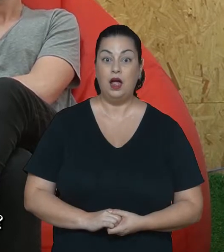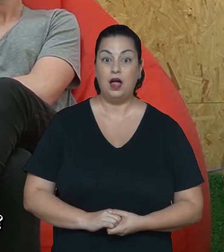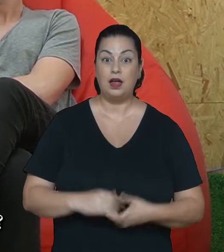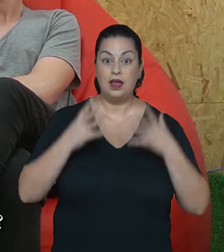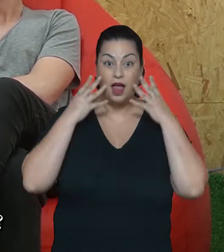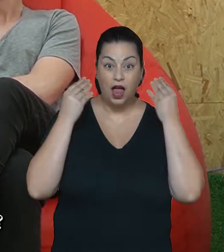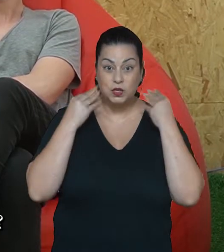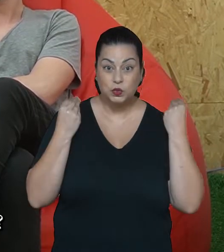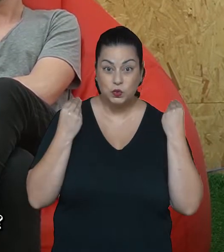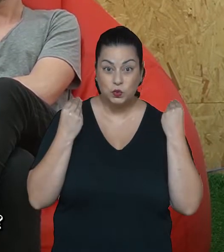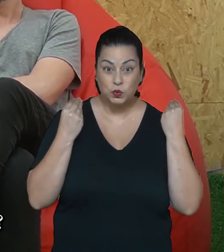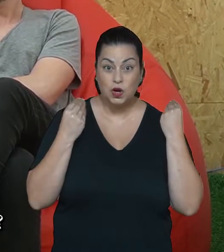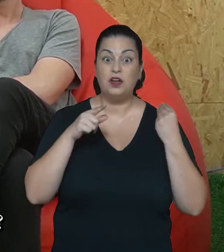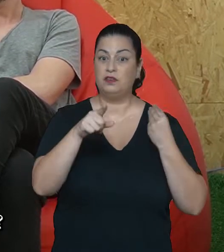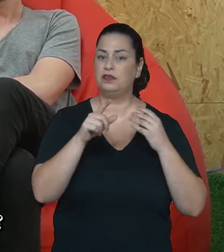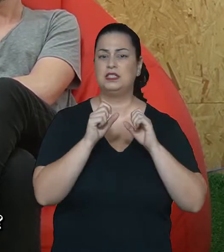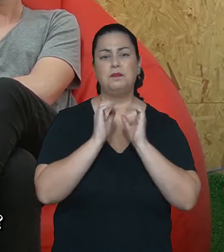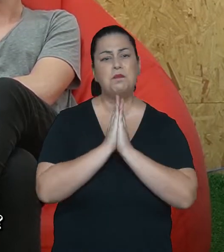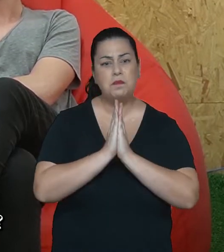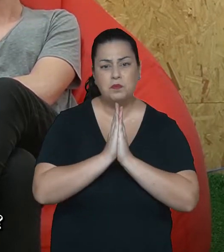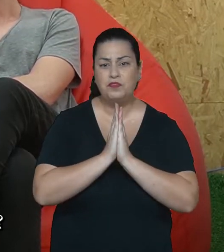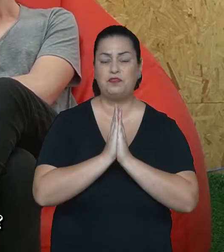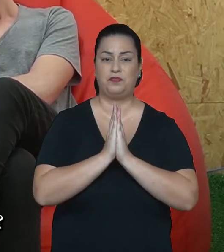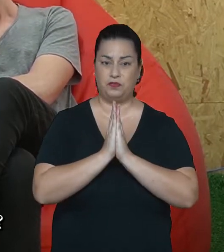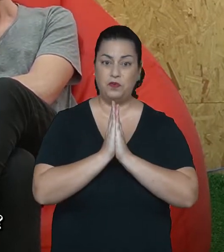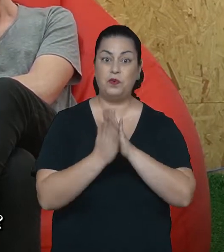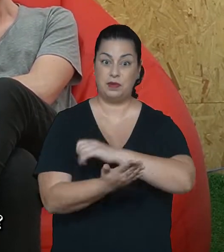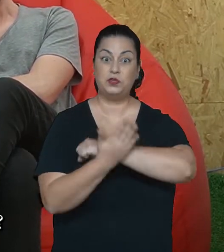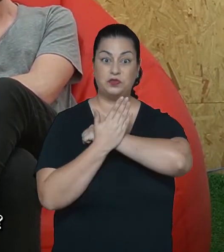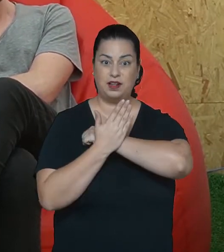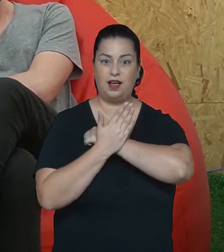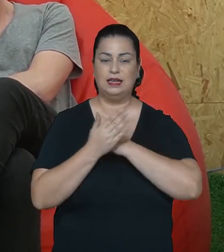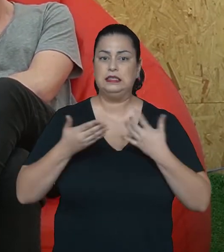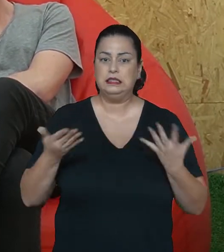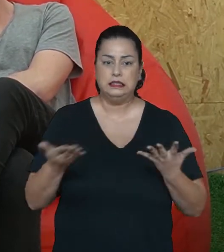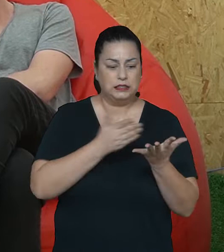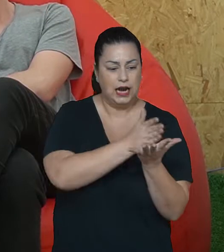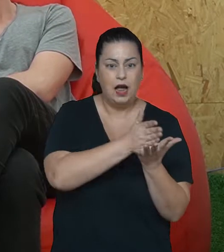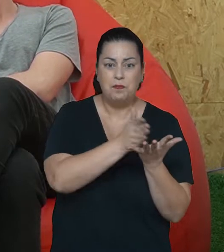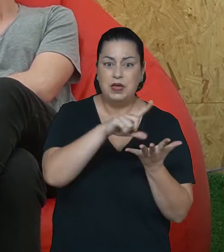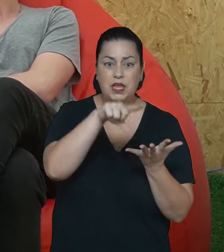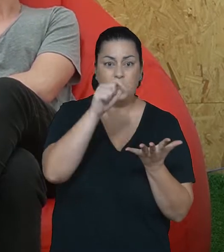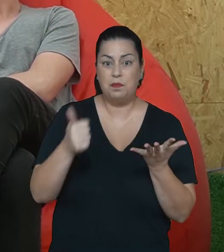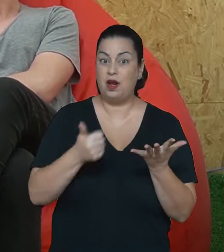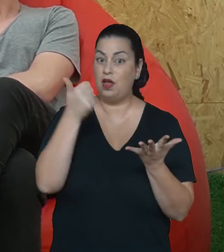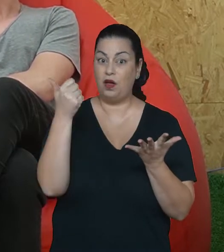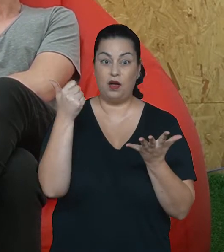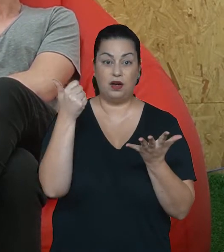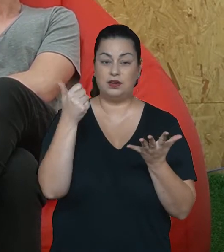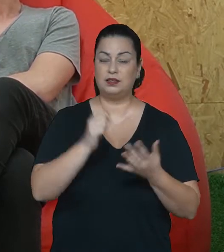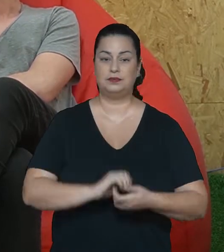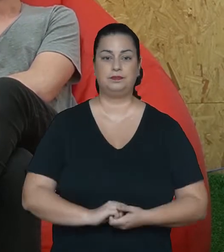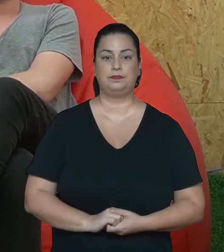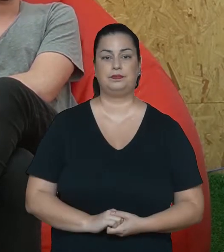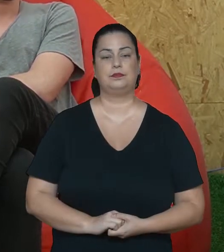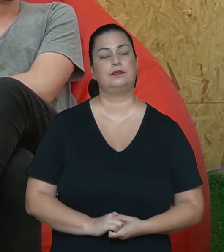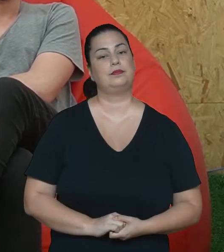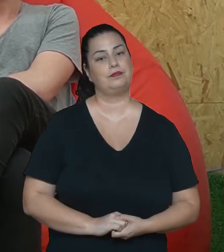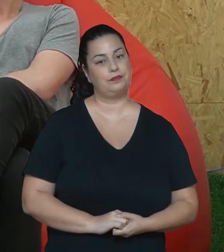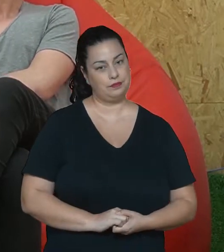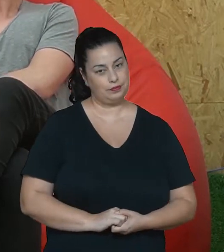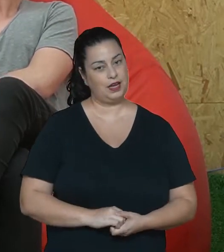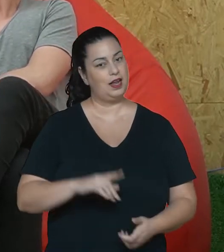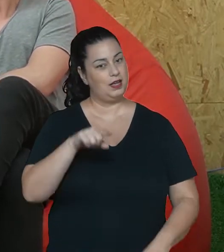Mestre Gato, você pode, por favor, me ajudar? Qual o melhor caminho a seguir? Ah,